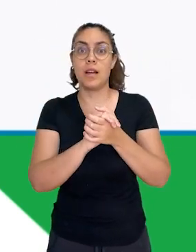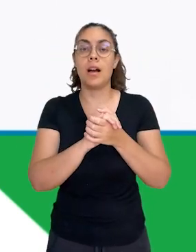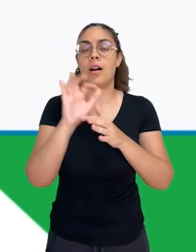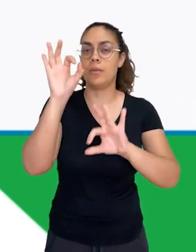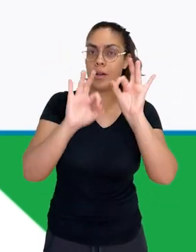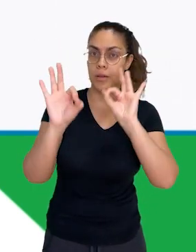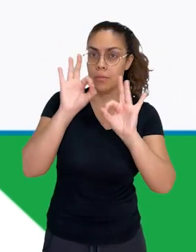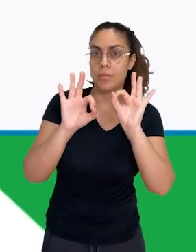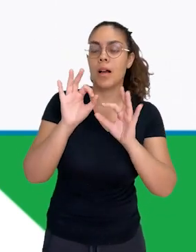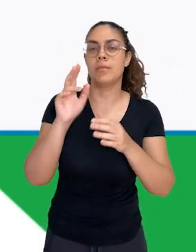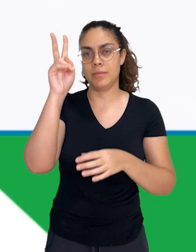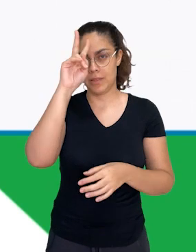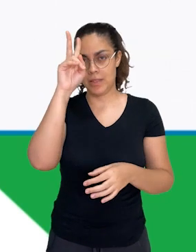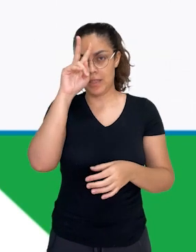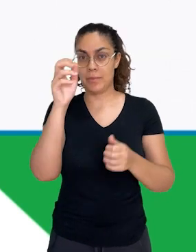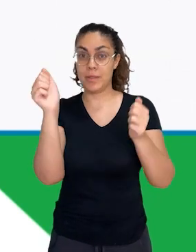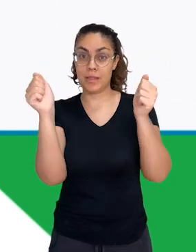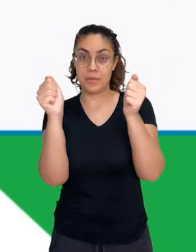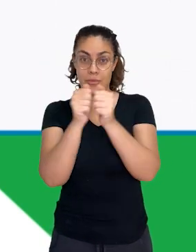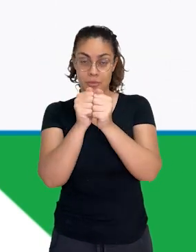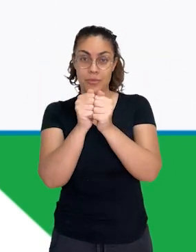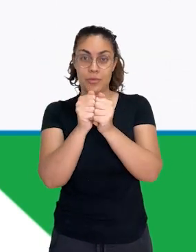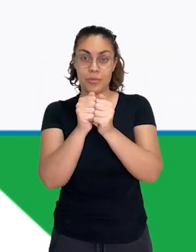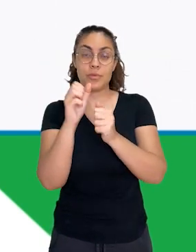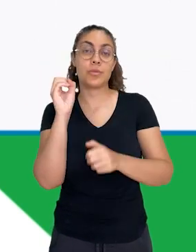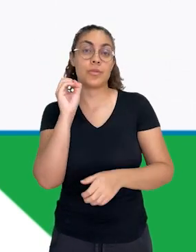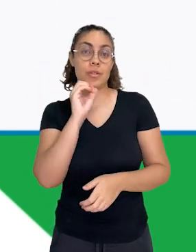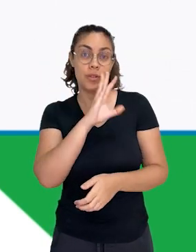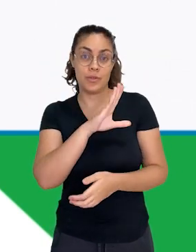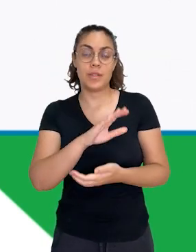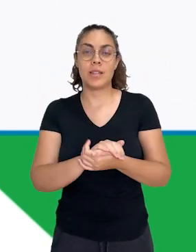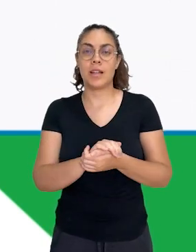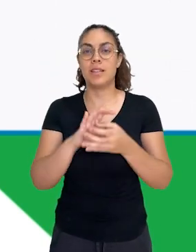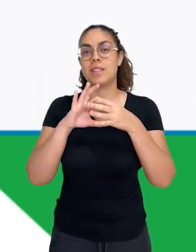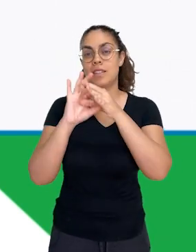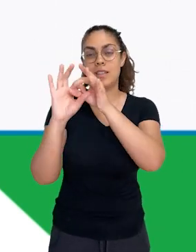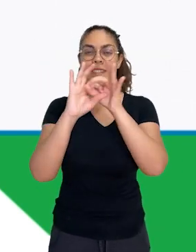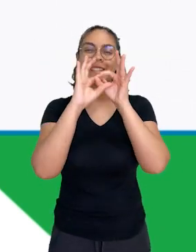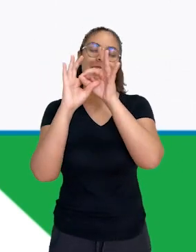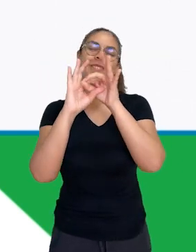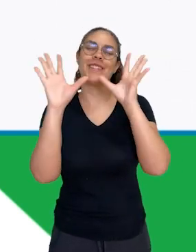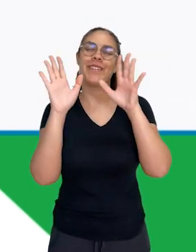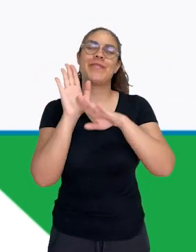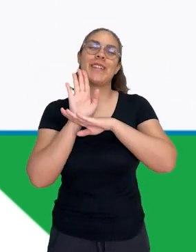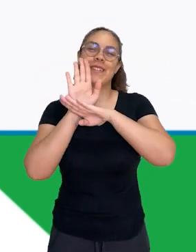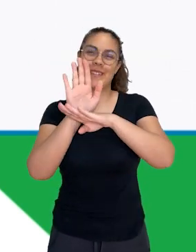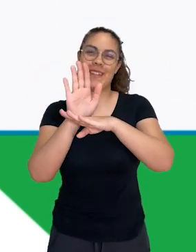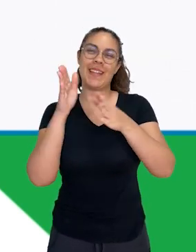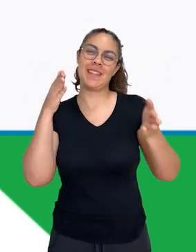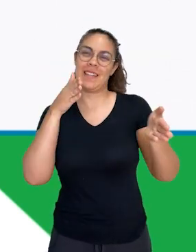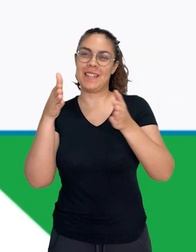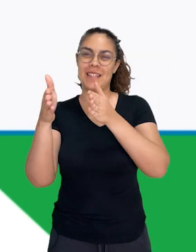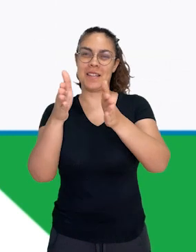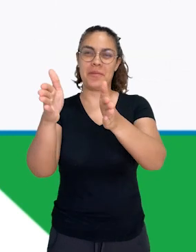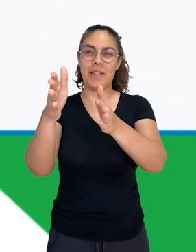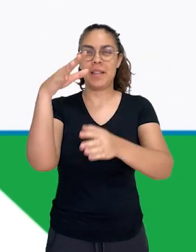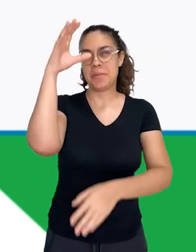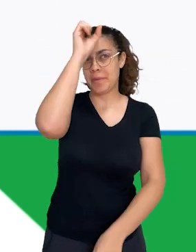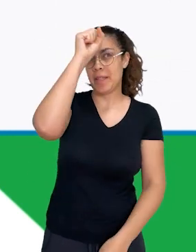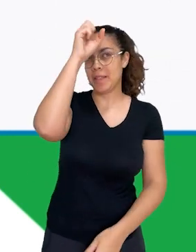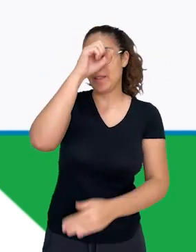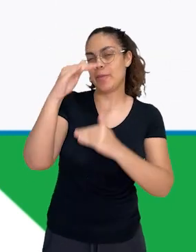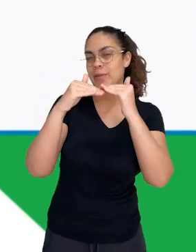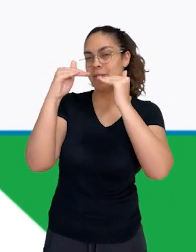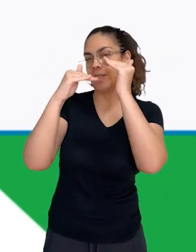conhecimento. Lembre-se que sempre estaremos por aqui com grandes novidades e disponíveis para lhe ajudar nessa caminhada rumo à